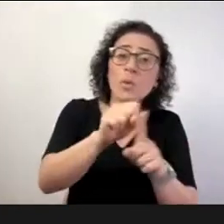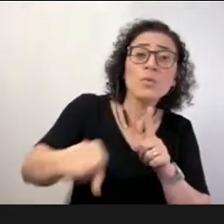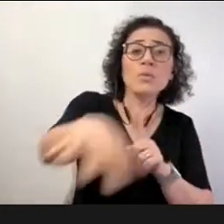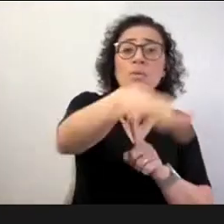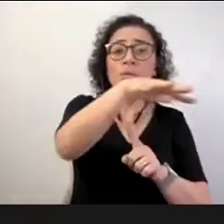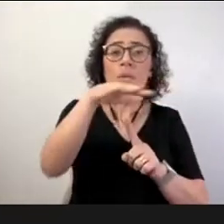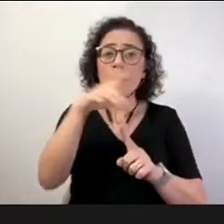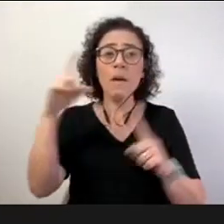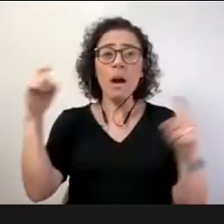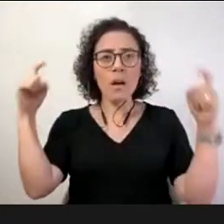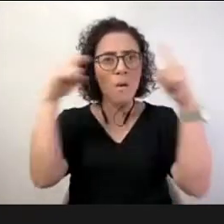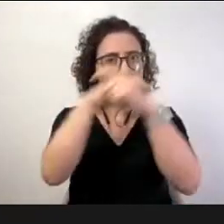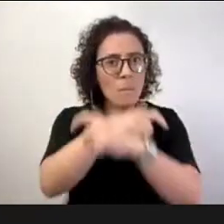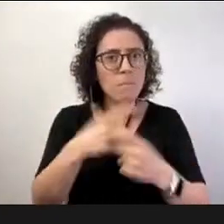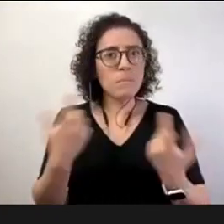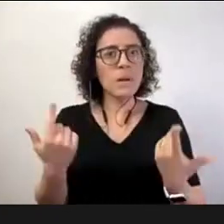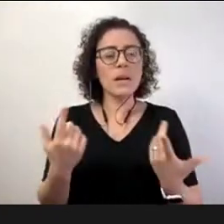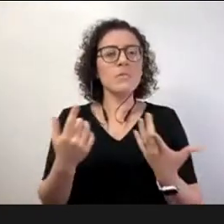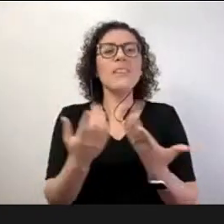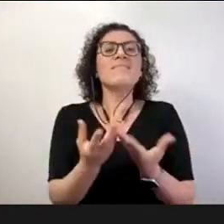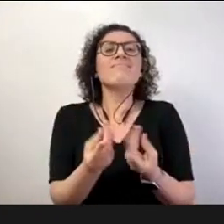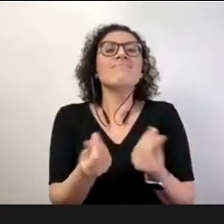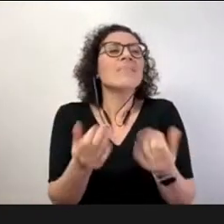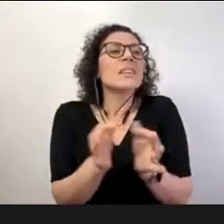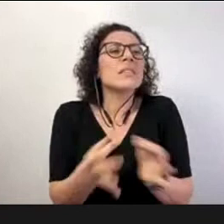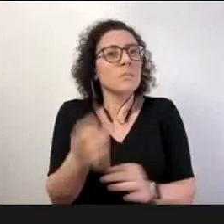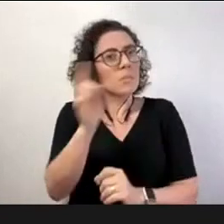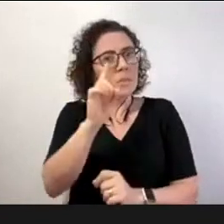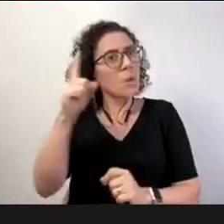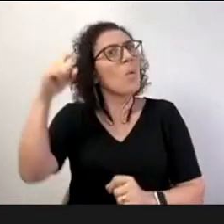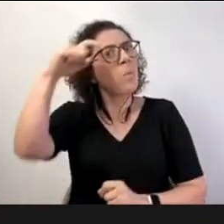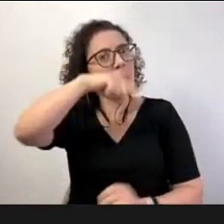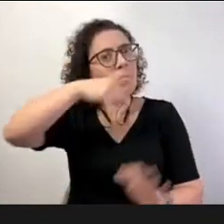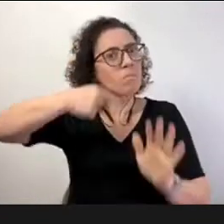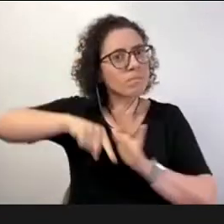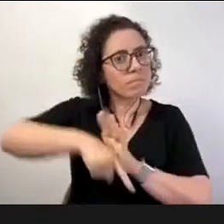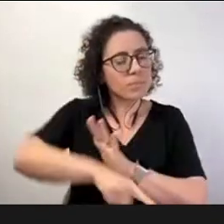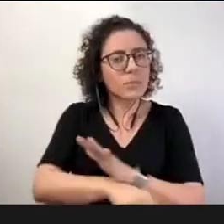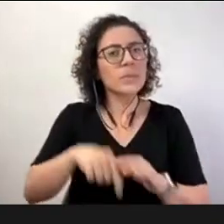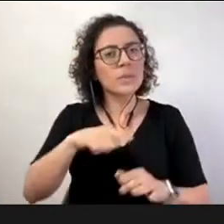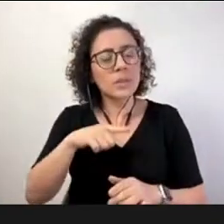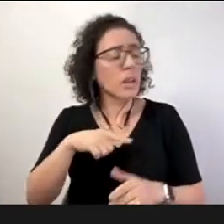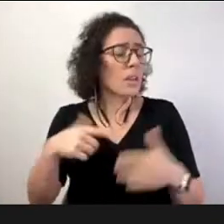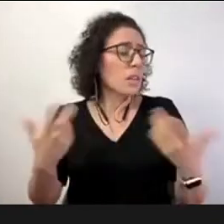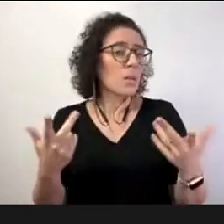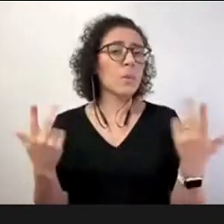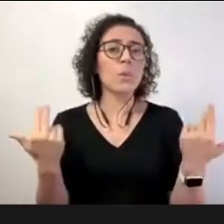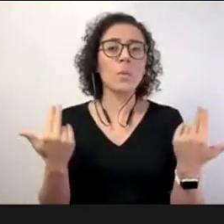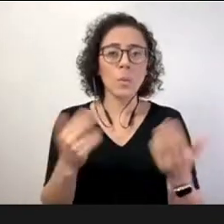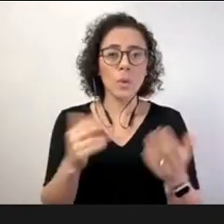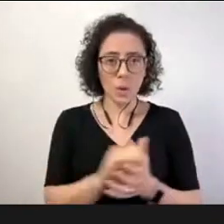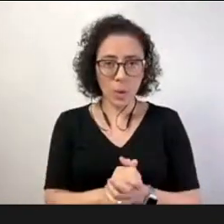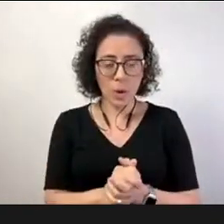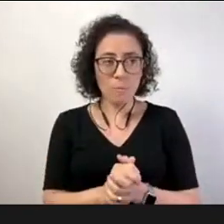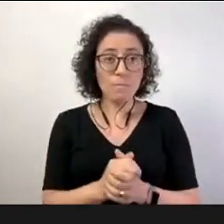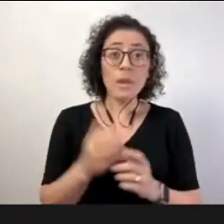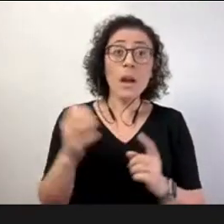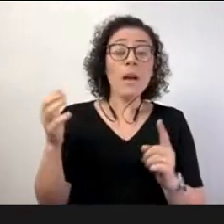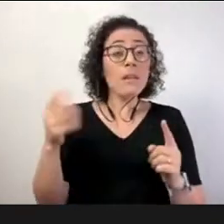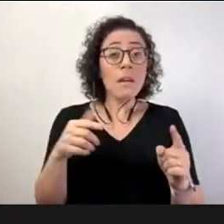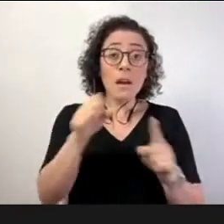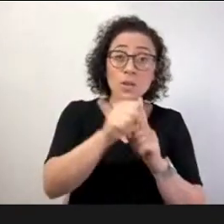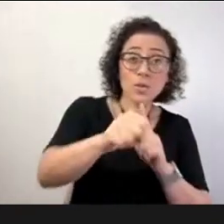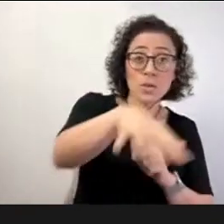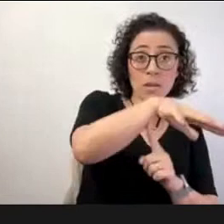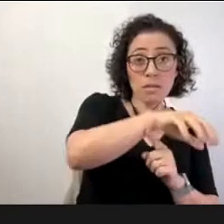de coabitação, não é? Habitam o mesmo espaço e são influenciadas uma para a outra e por isso não é de